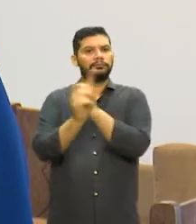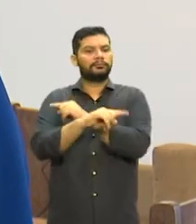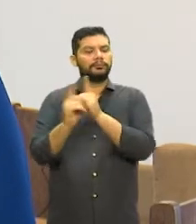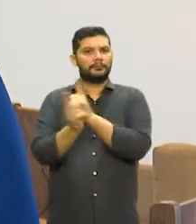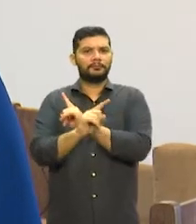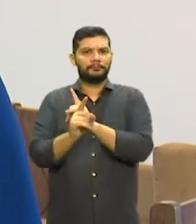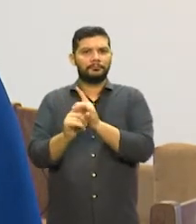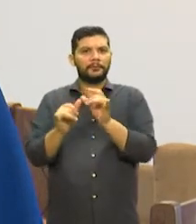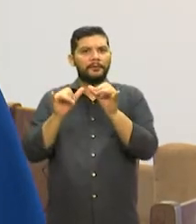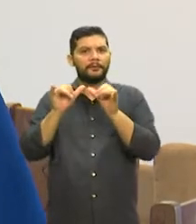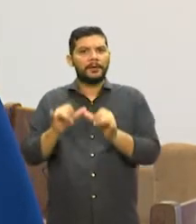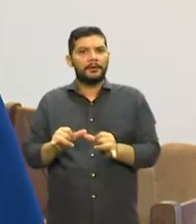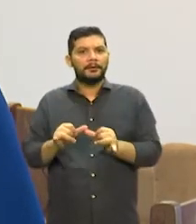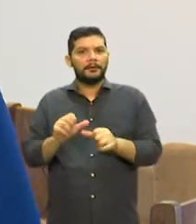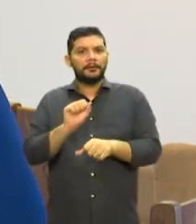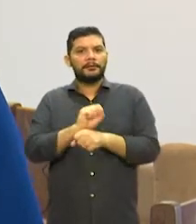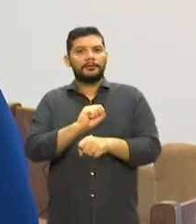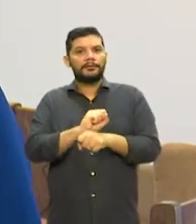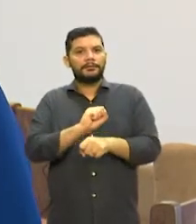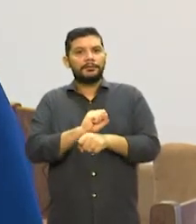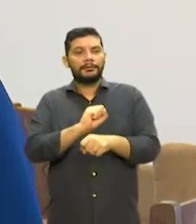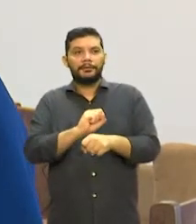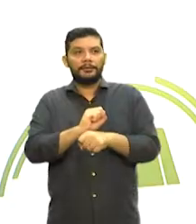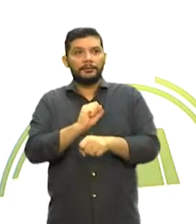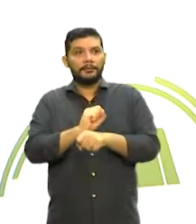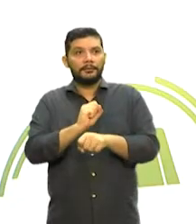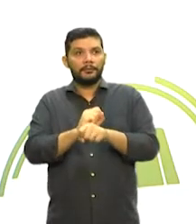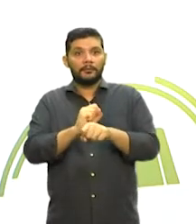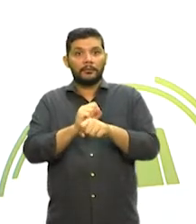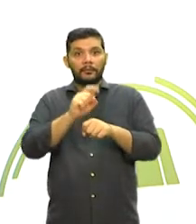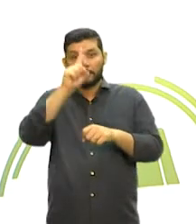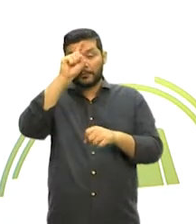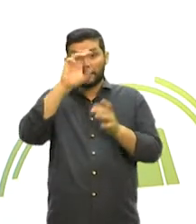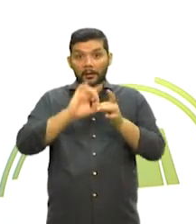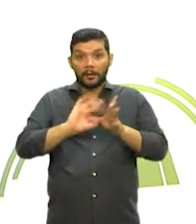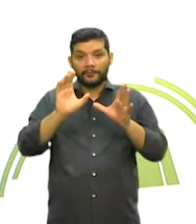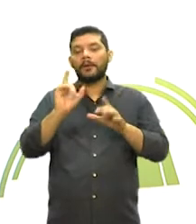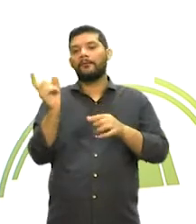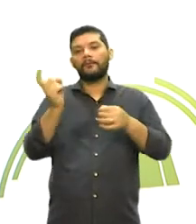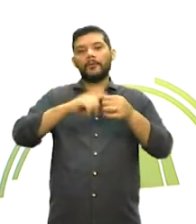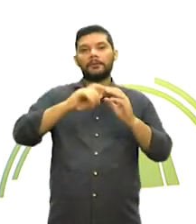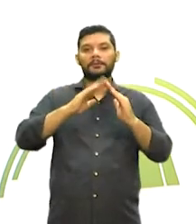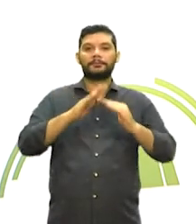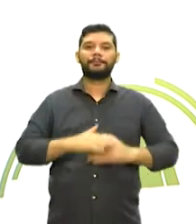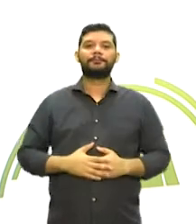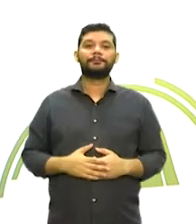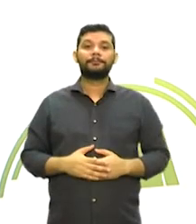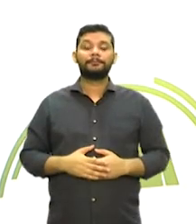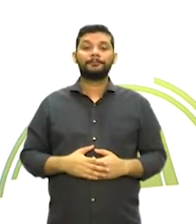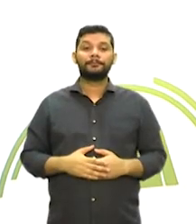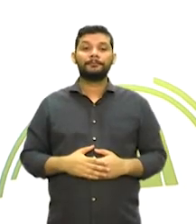se hospeda enquanto tem a necessidade desse vínculo. Agosto marca o mês de incentivo à